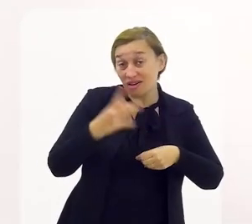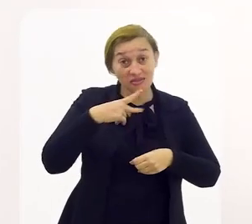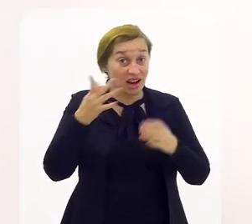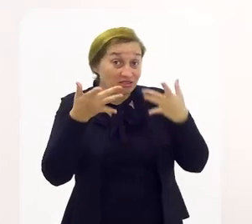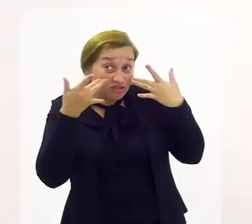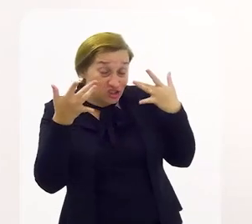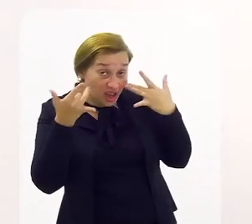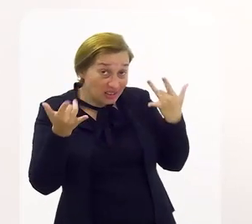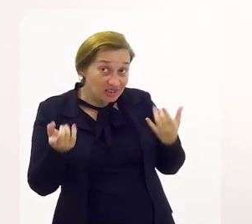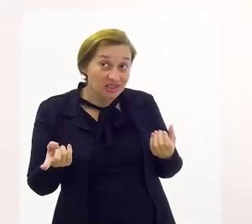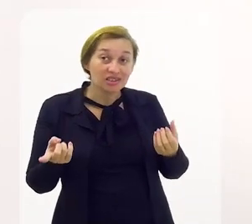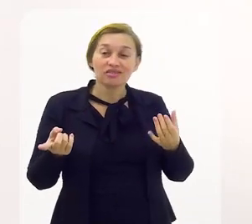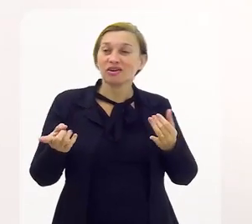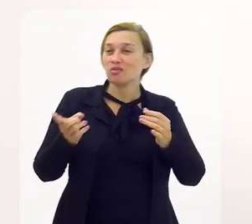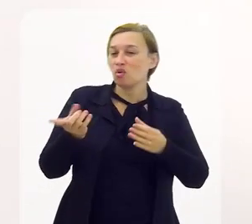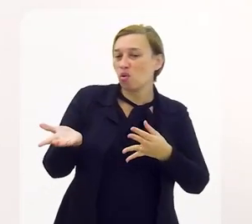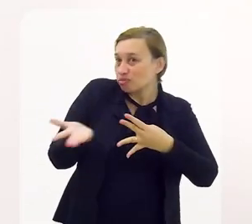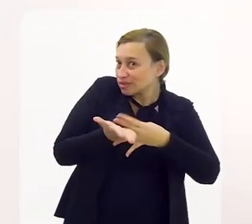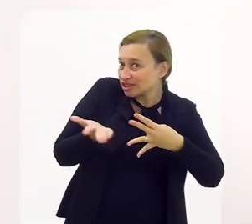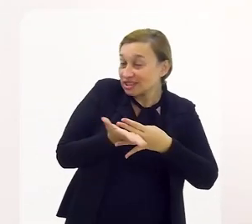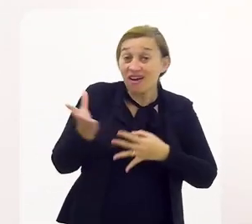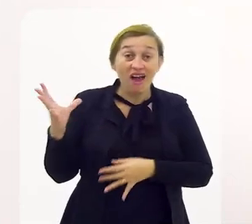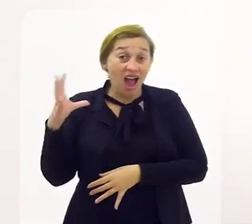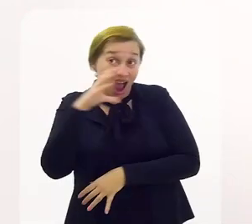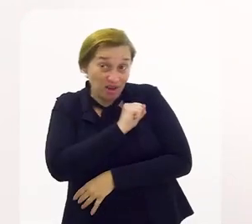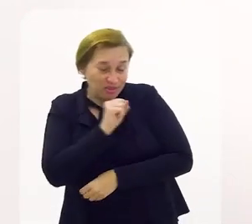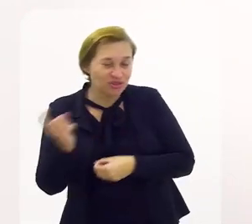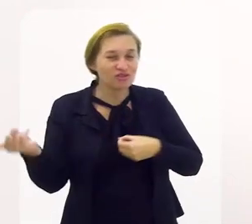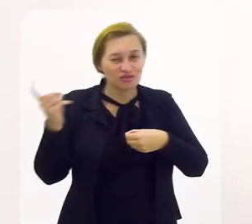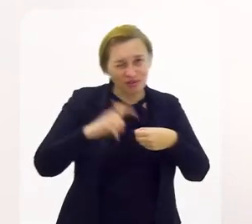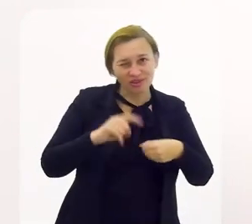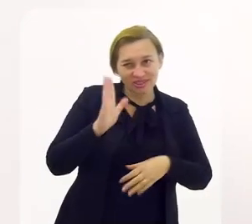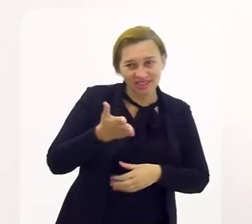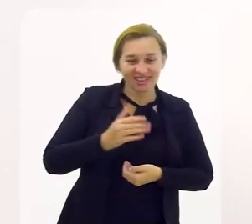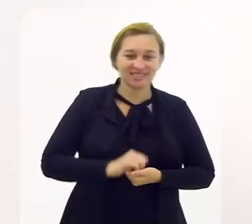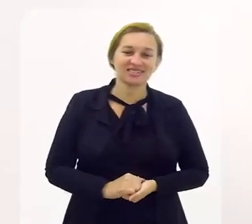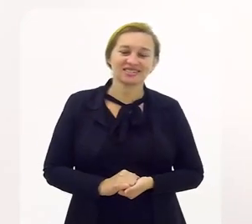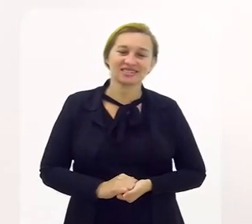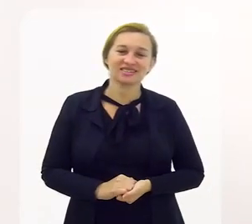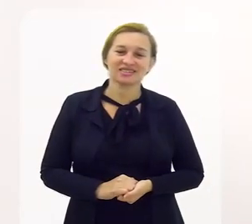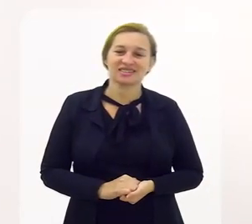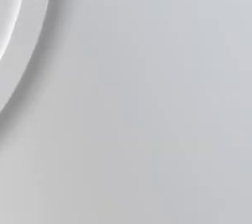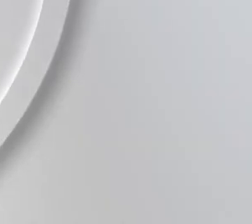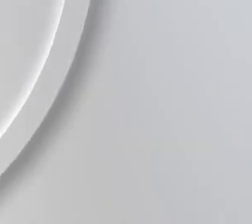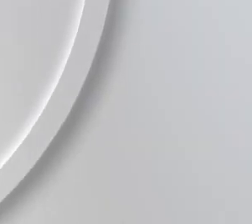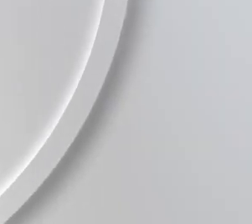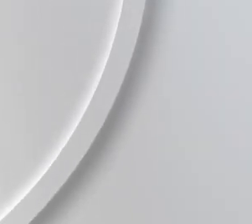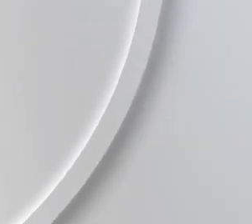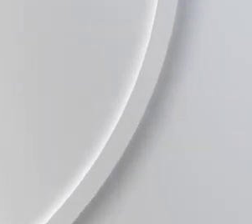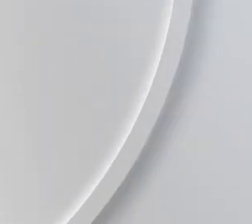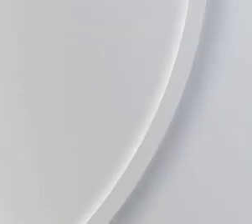vamos voltar a falar do teatro Nós vamos a um intervalo rapidinho e já voltamos